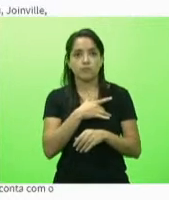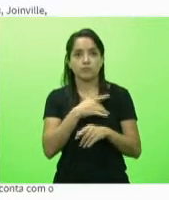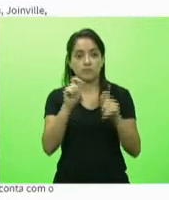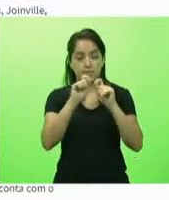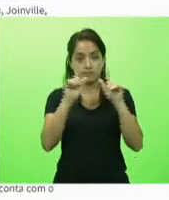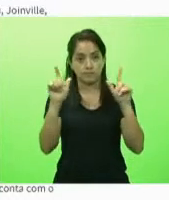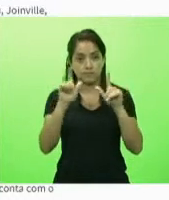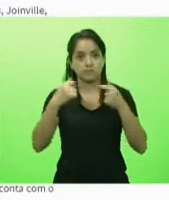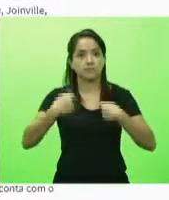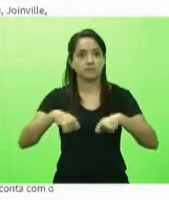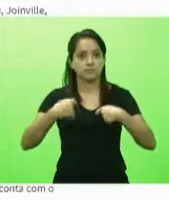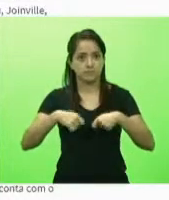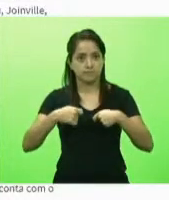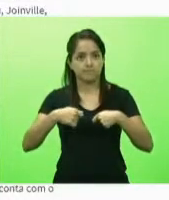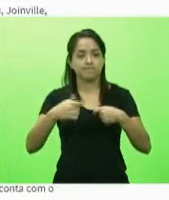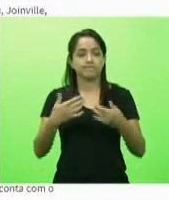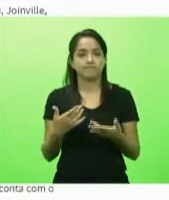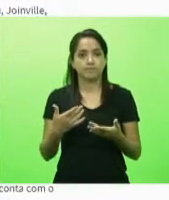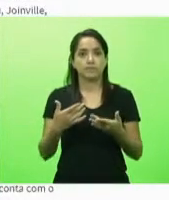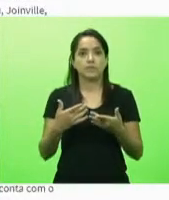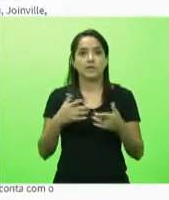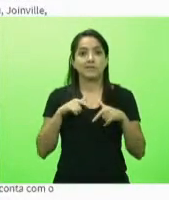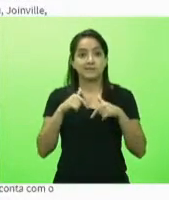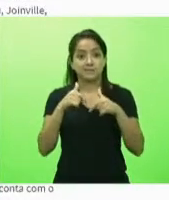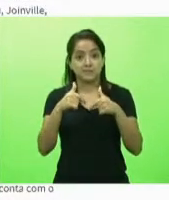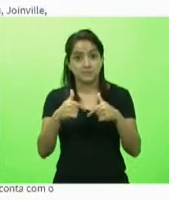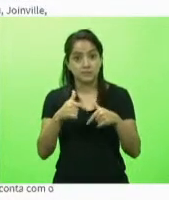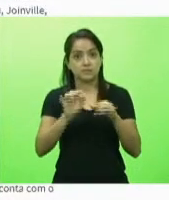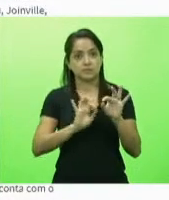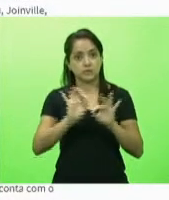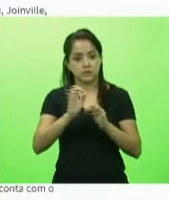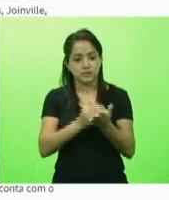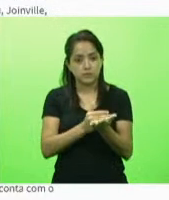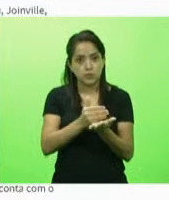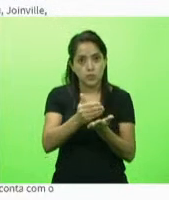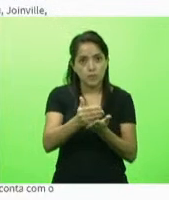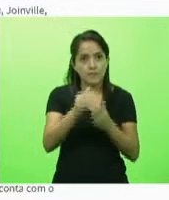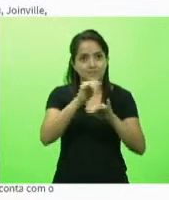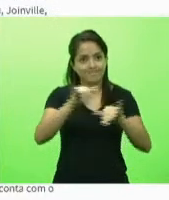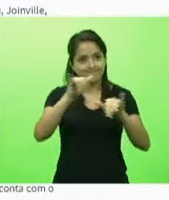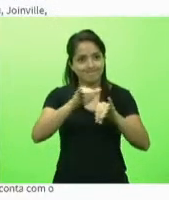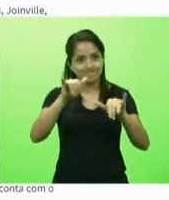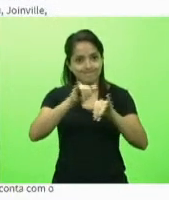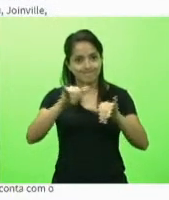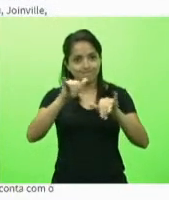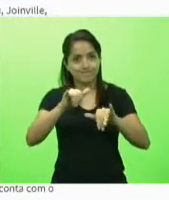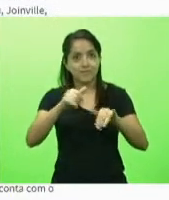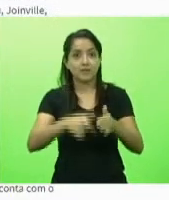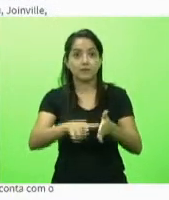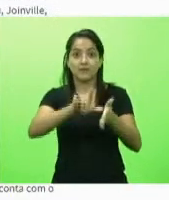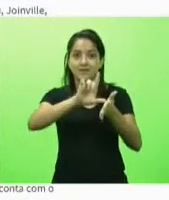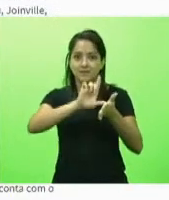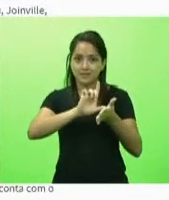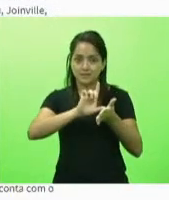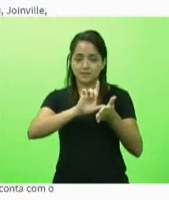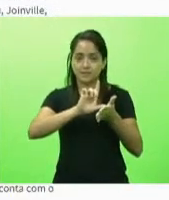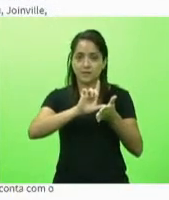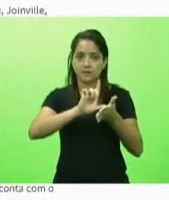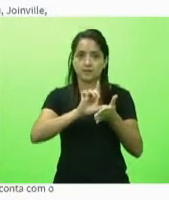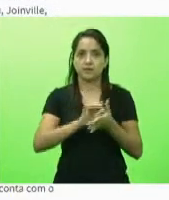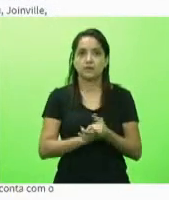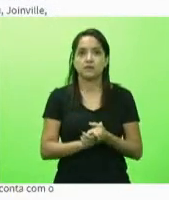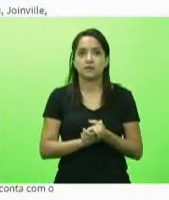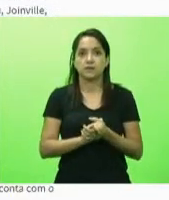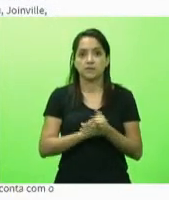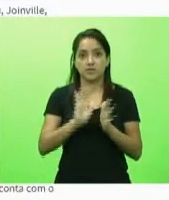necessidade de estarmos preparados para essa esse início dessa campanha que aliás foi antecipado haveria uma data